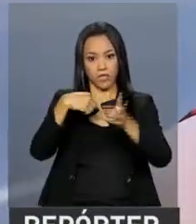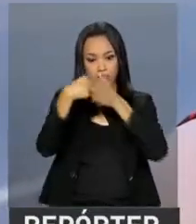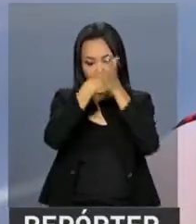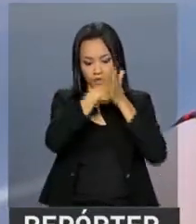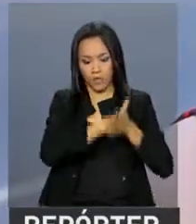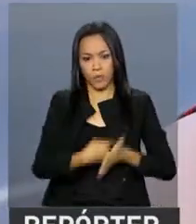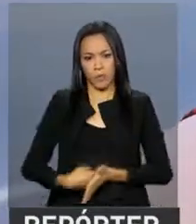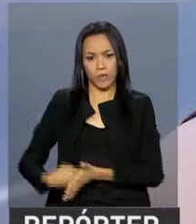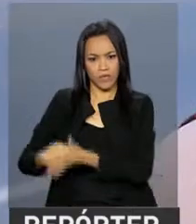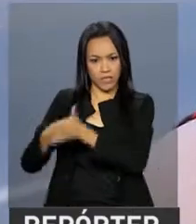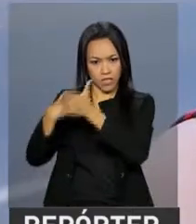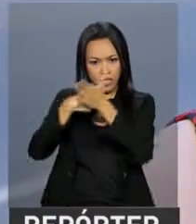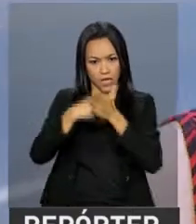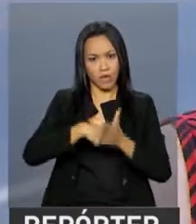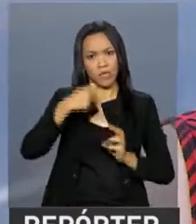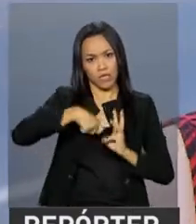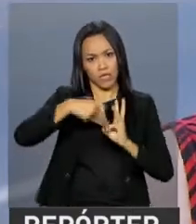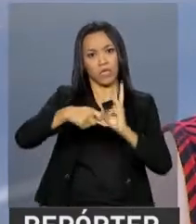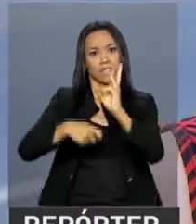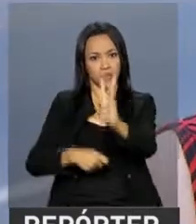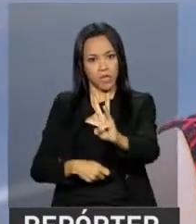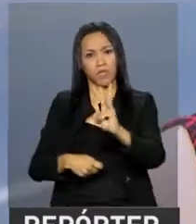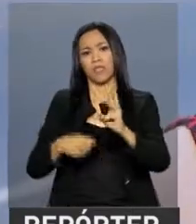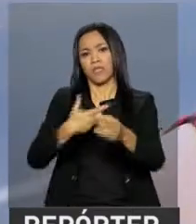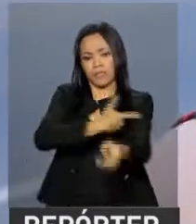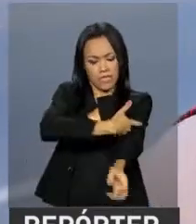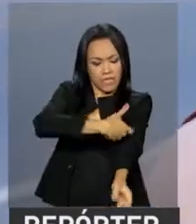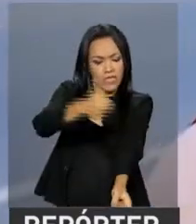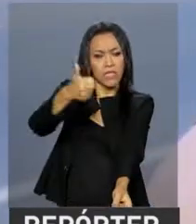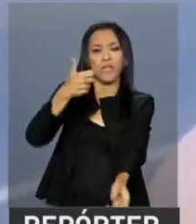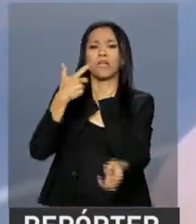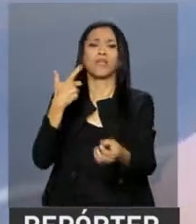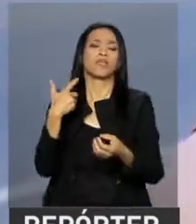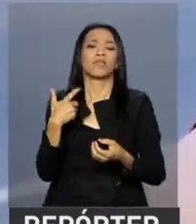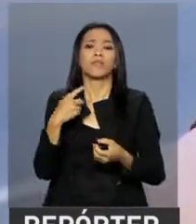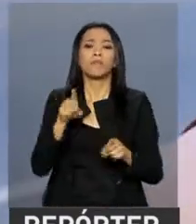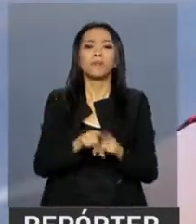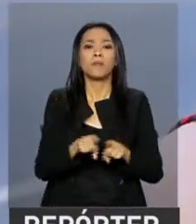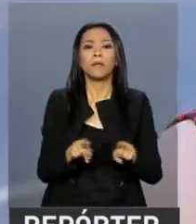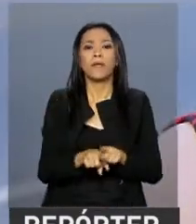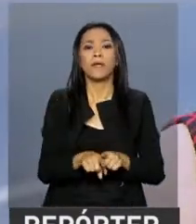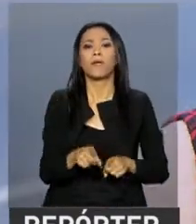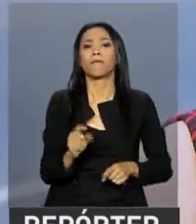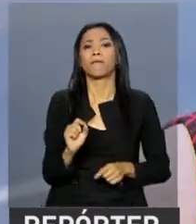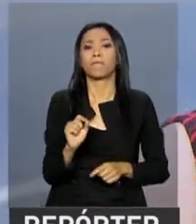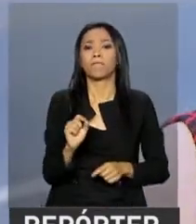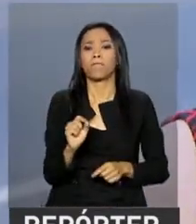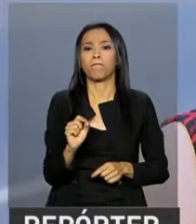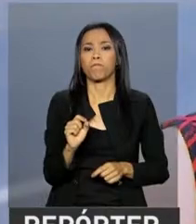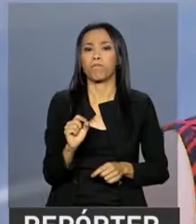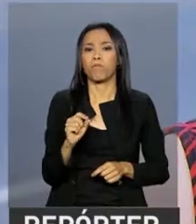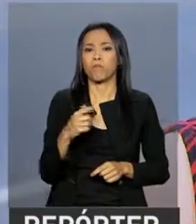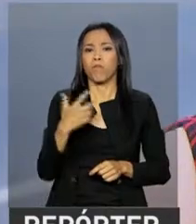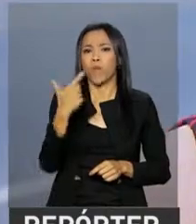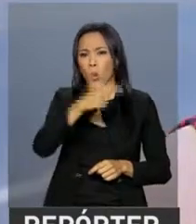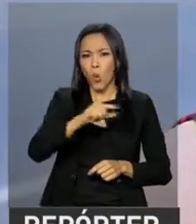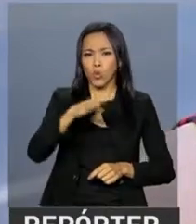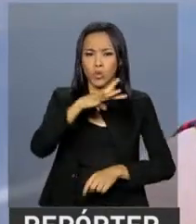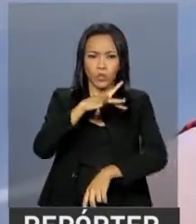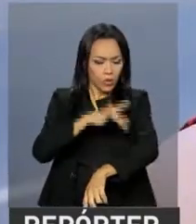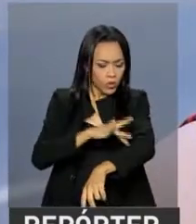bateria de exames também a cada três meses, sangue, exames de toque, né?